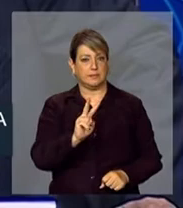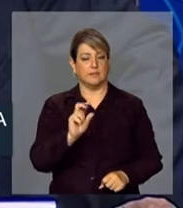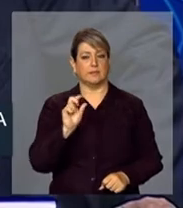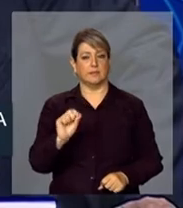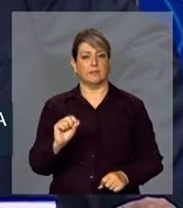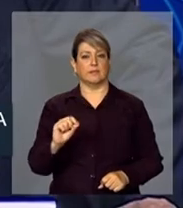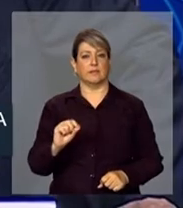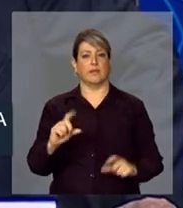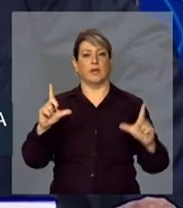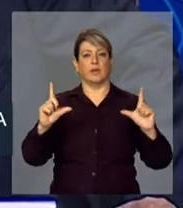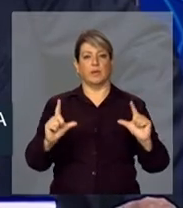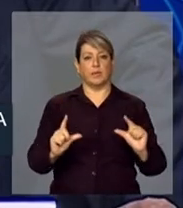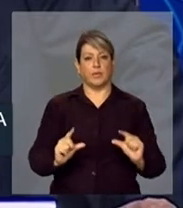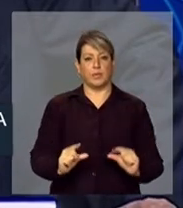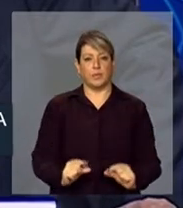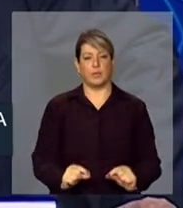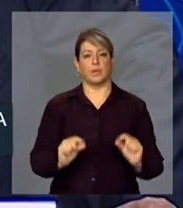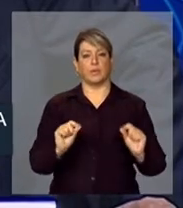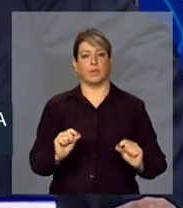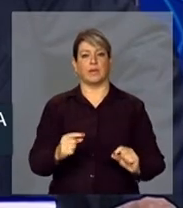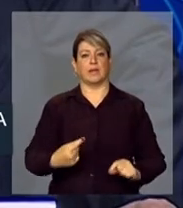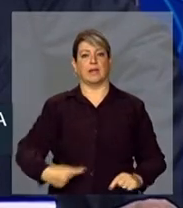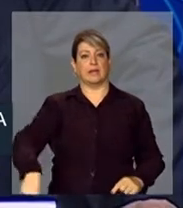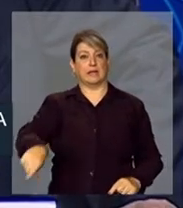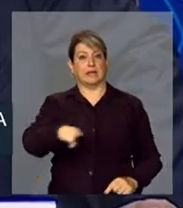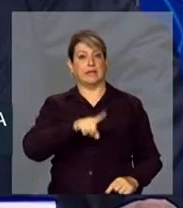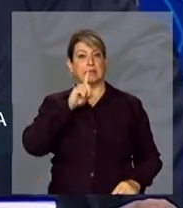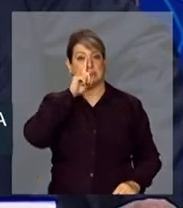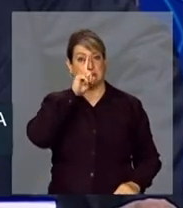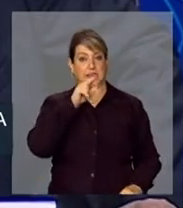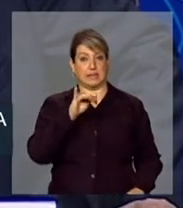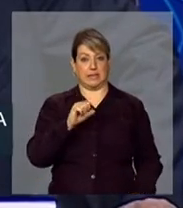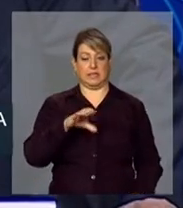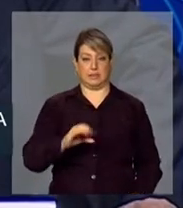a redução desse risco.